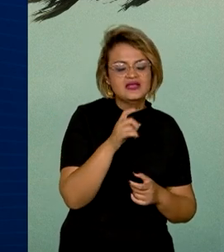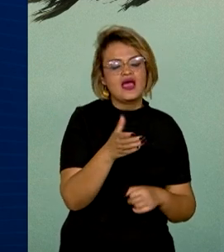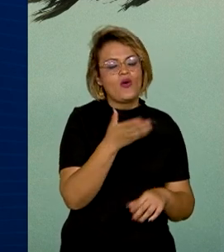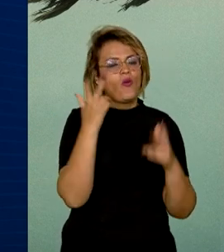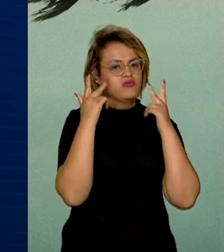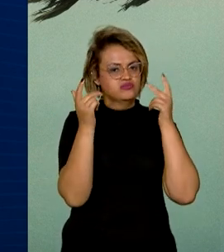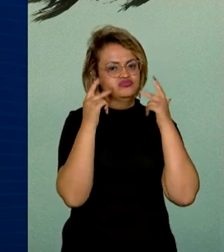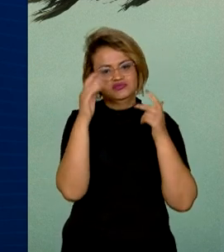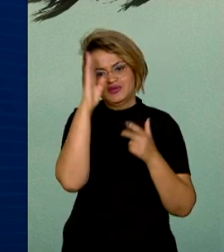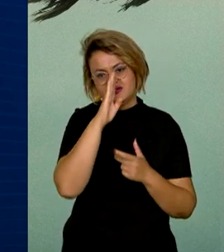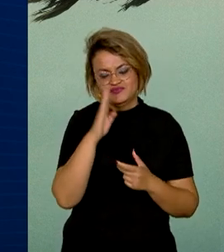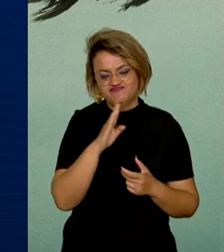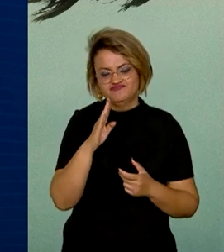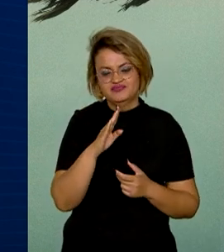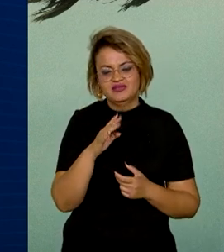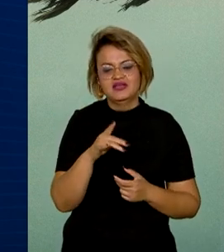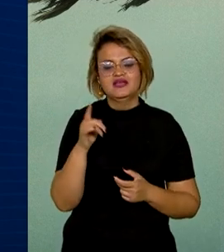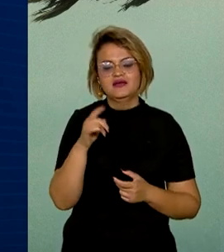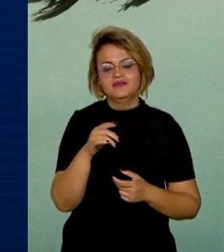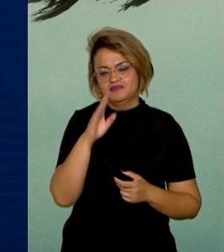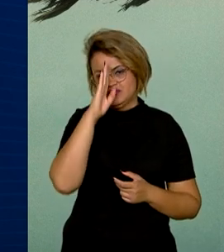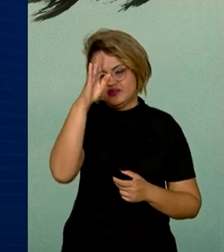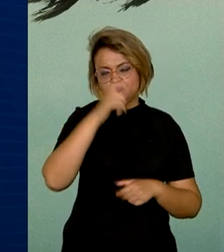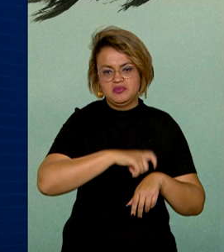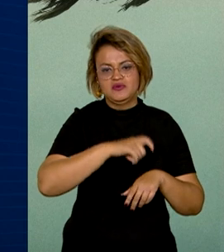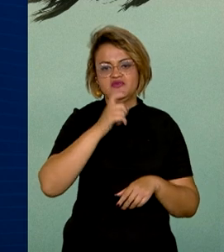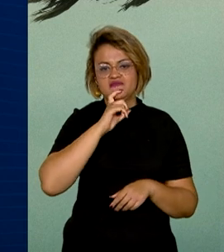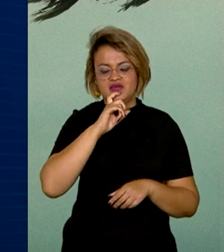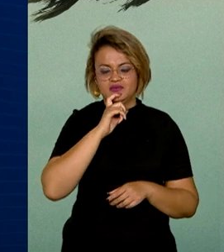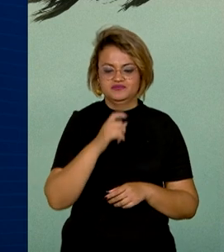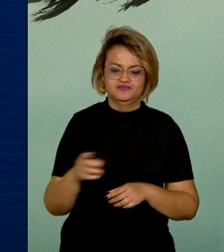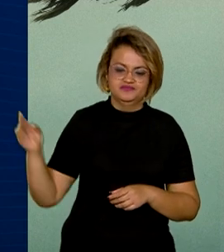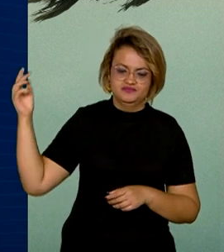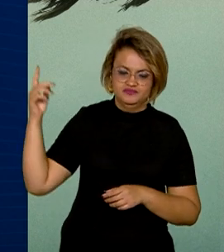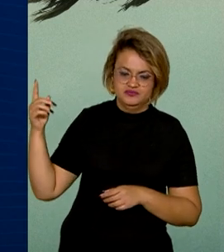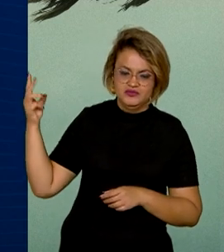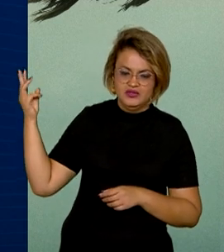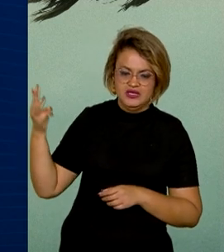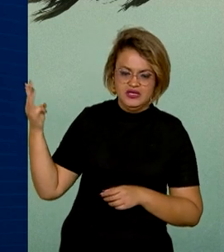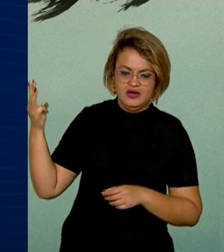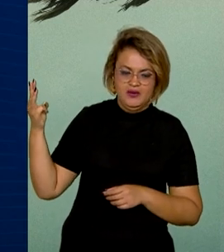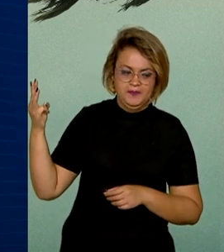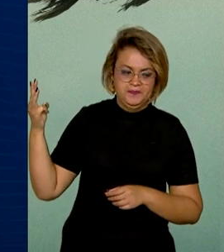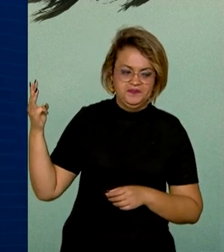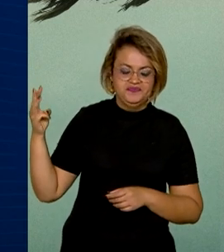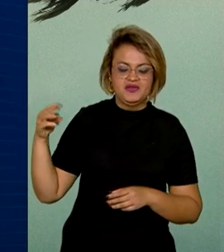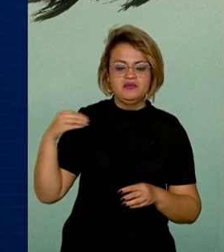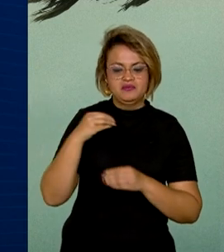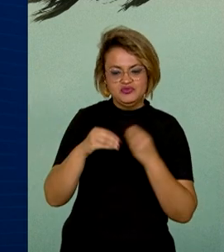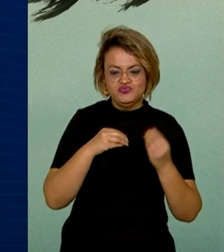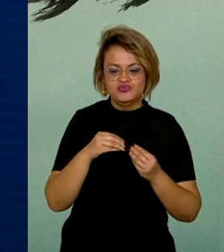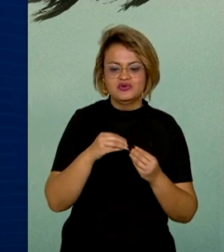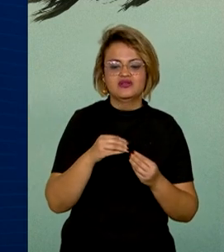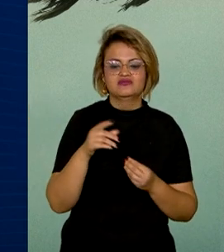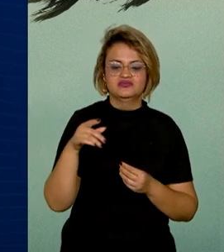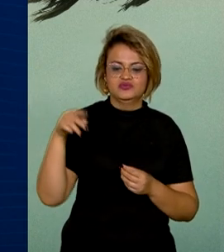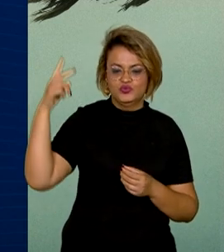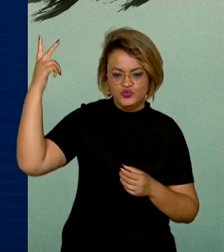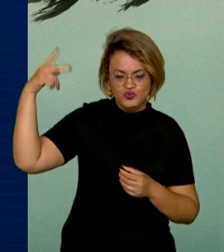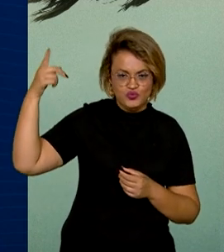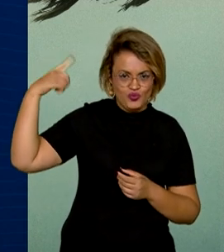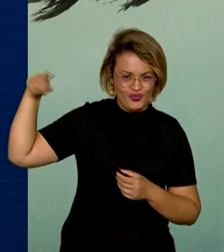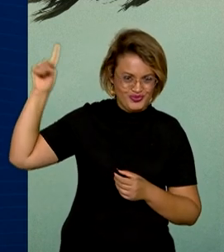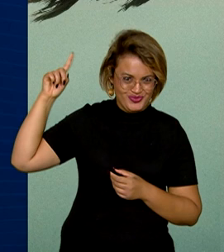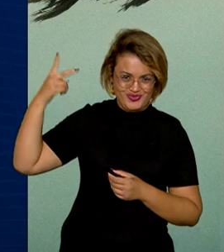frequentes no Brasil, e com predominância no inverno. E o ciclone subtropical, uma mistura do tropical e